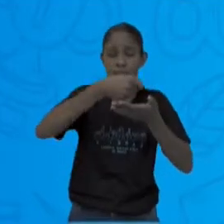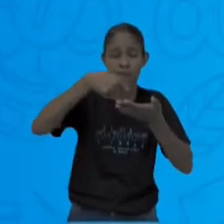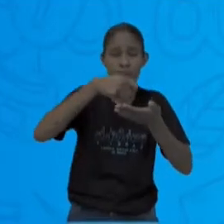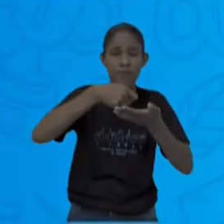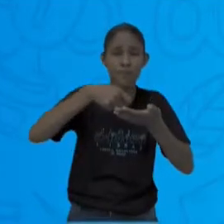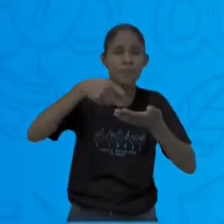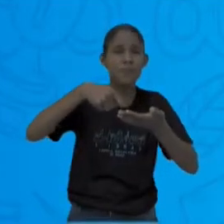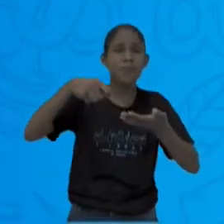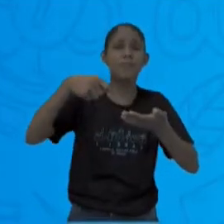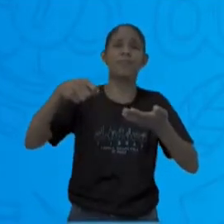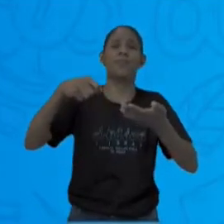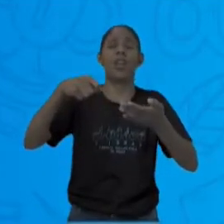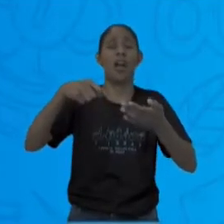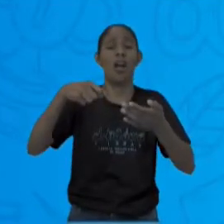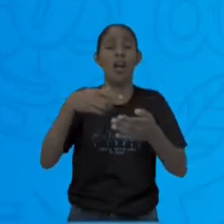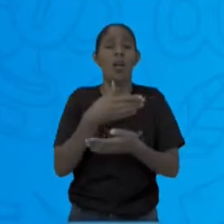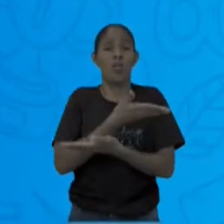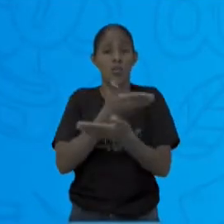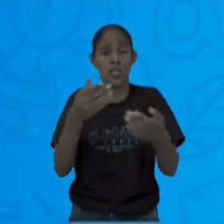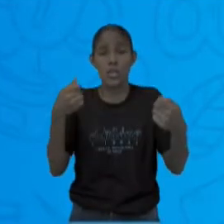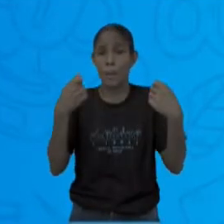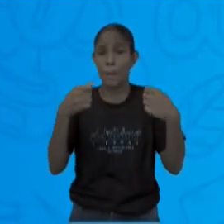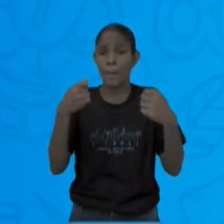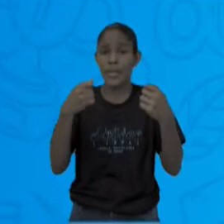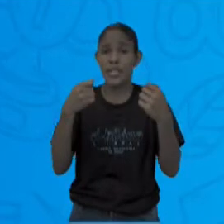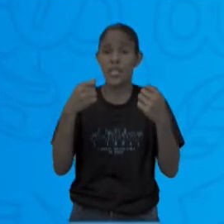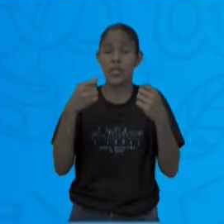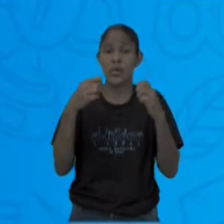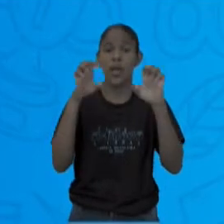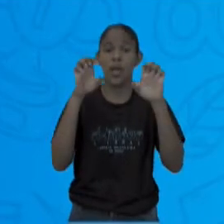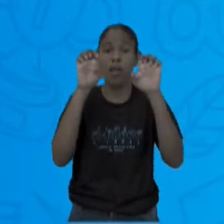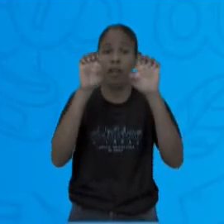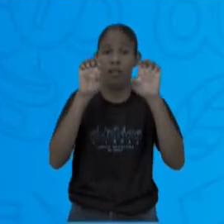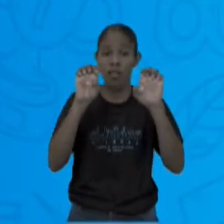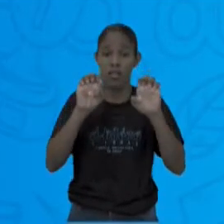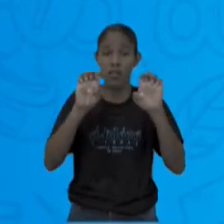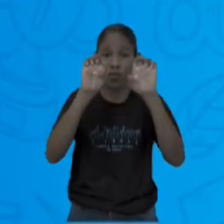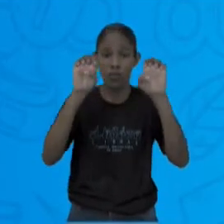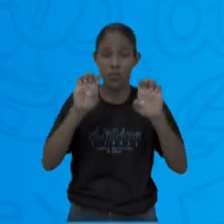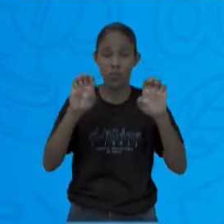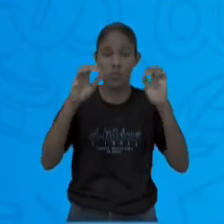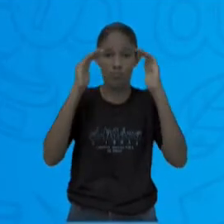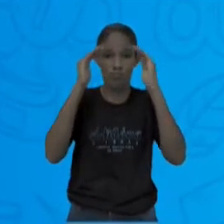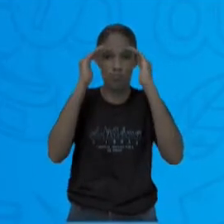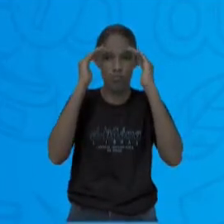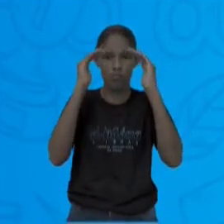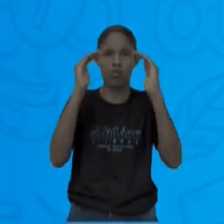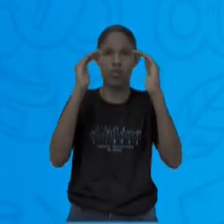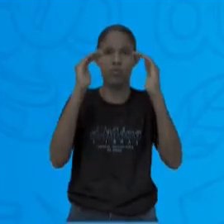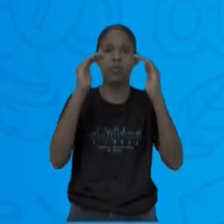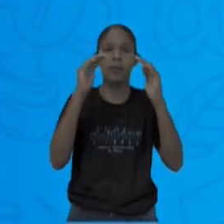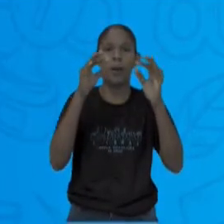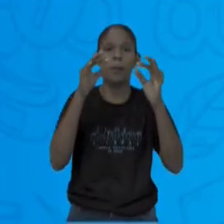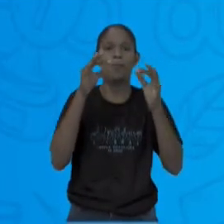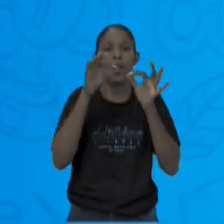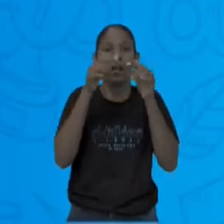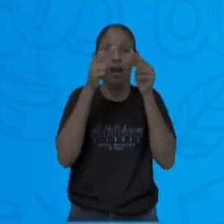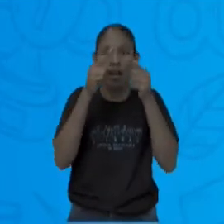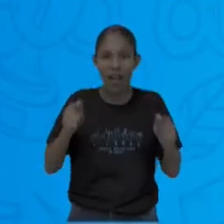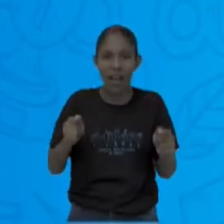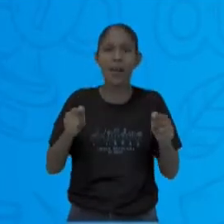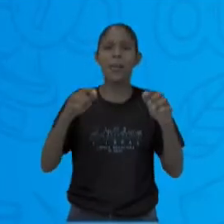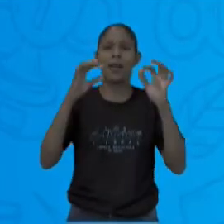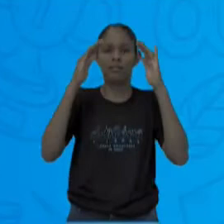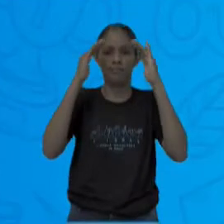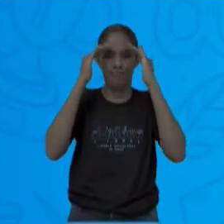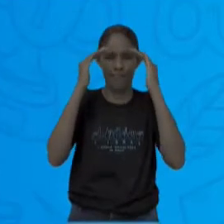que você tem que ter um protocolo. Por exemplo, a comunicar com uma secretária de educação, com